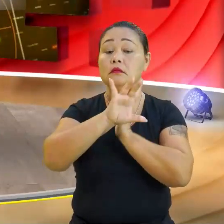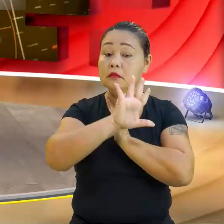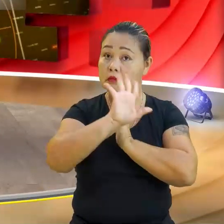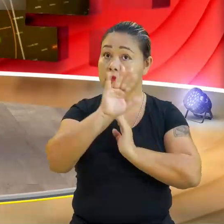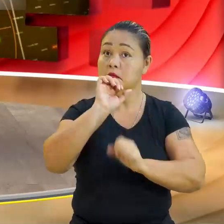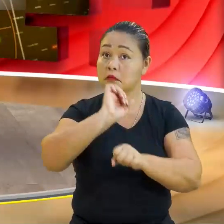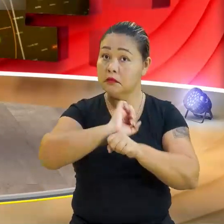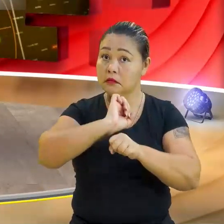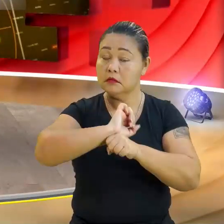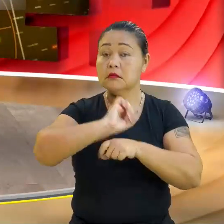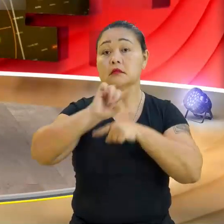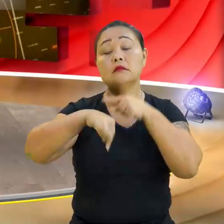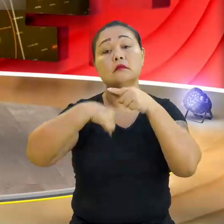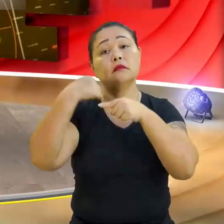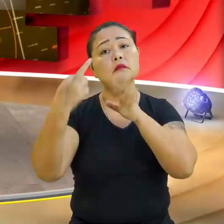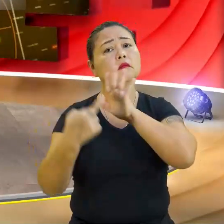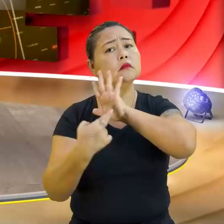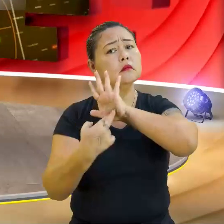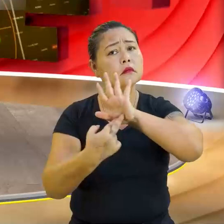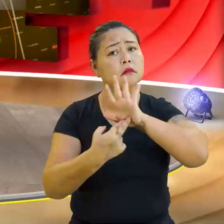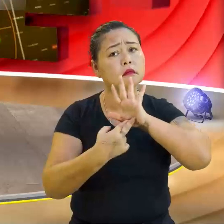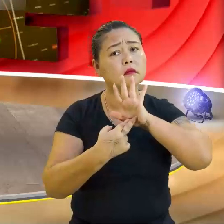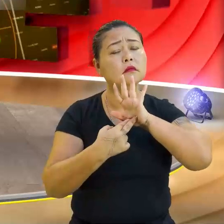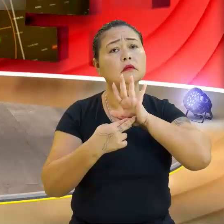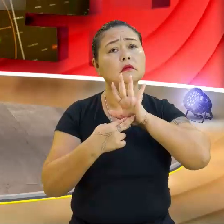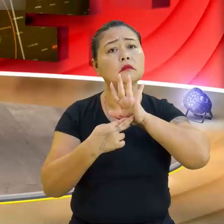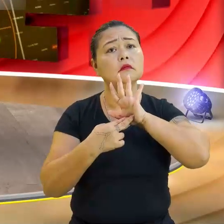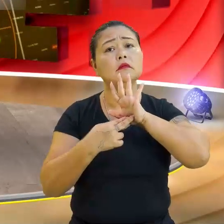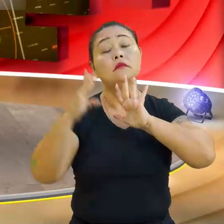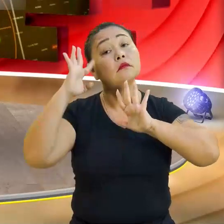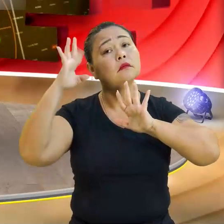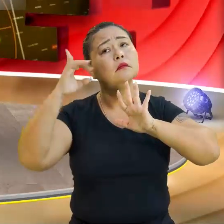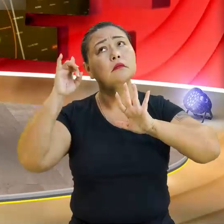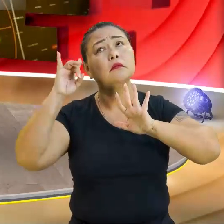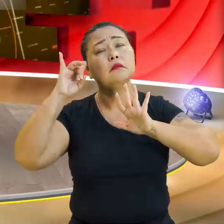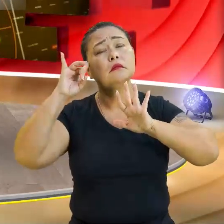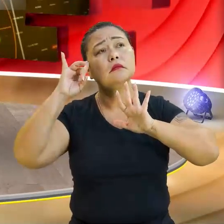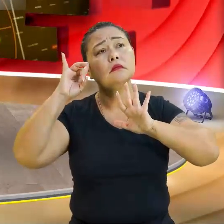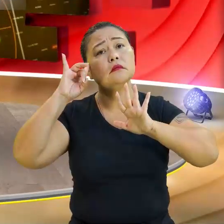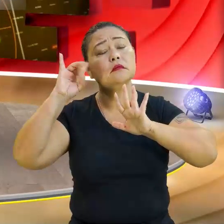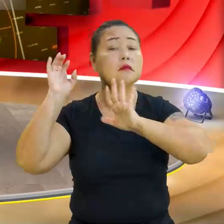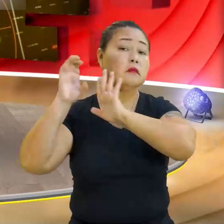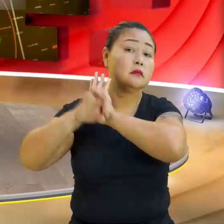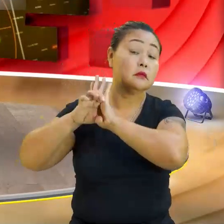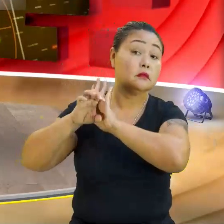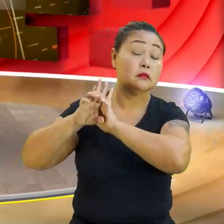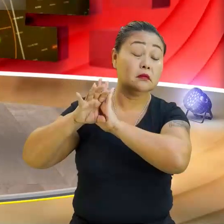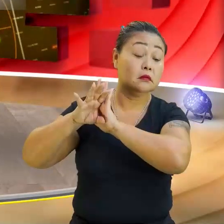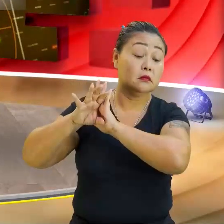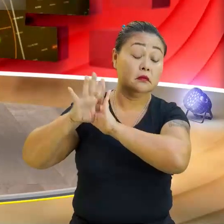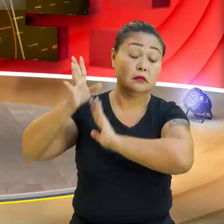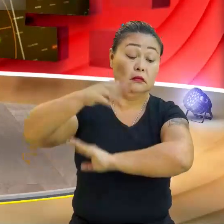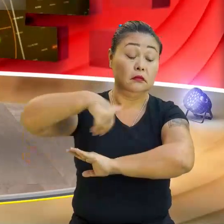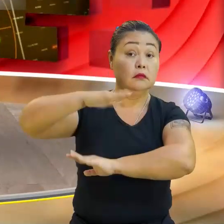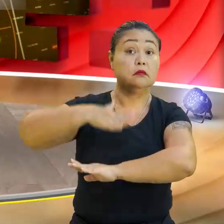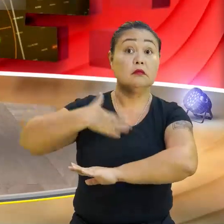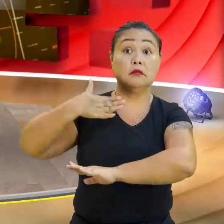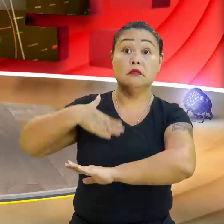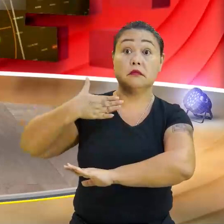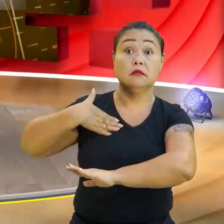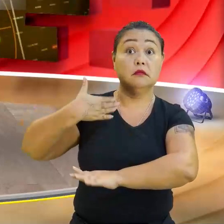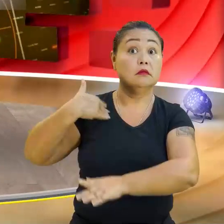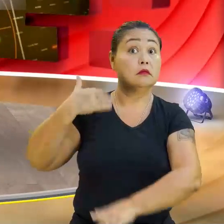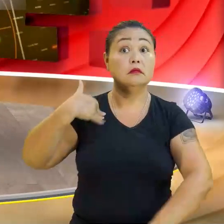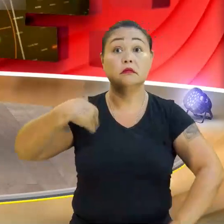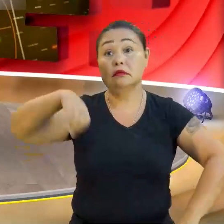tá? Claro que quando a gente mostra ali a priori, Isso. Na parte conceitual. Aí a galera já fica um pouco assustada. Ah, eu não